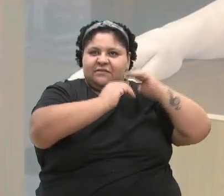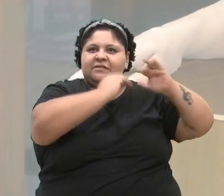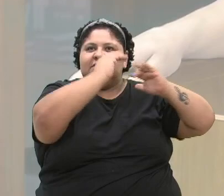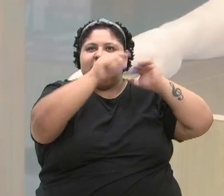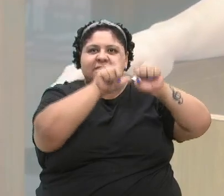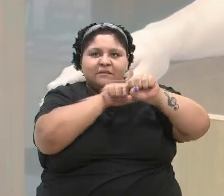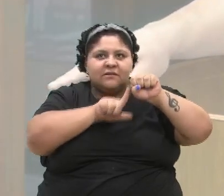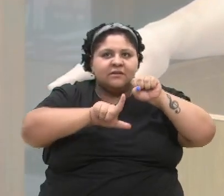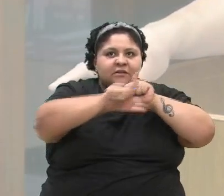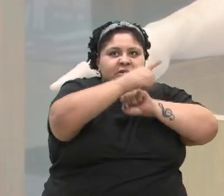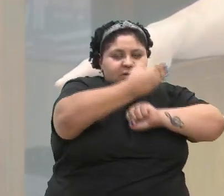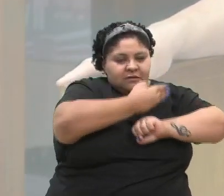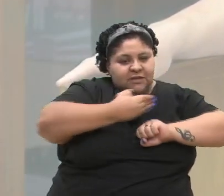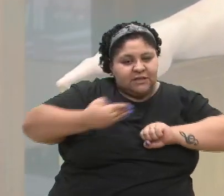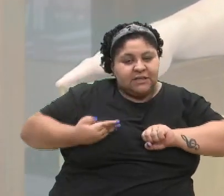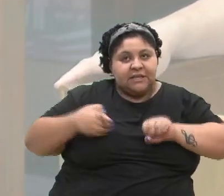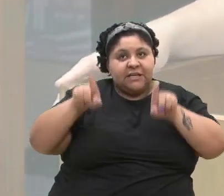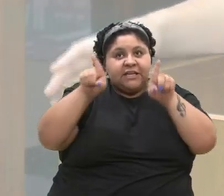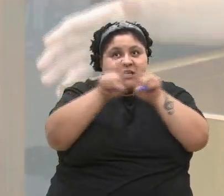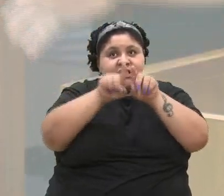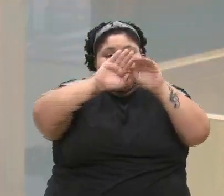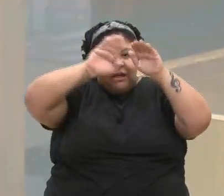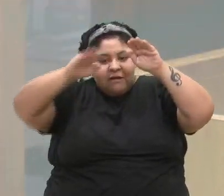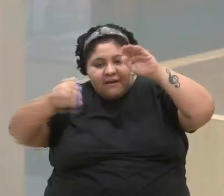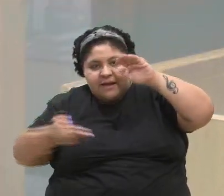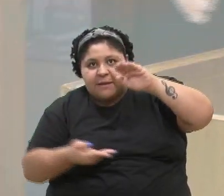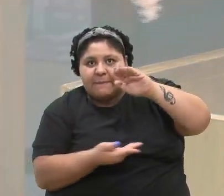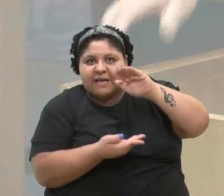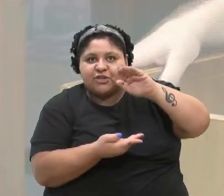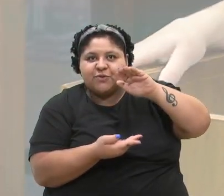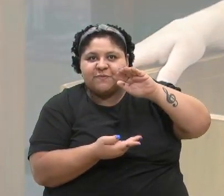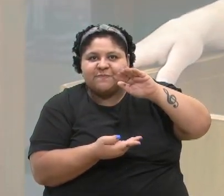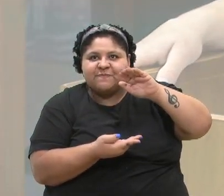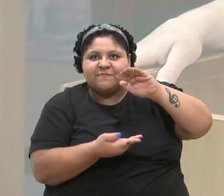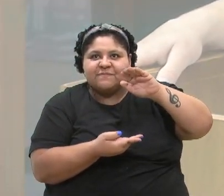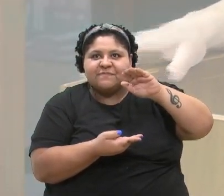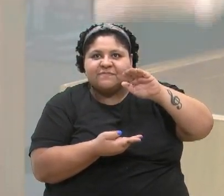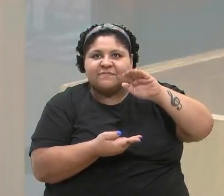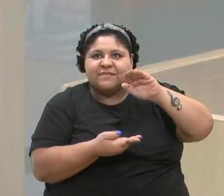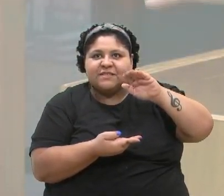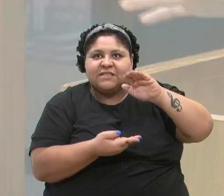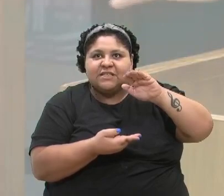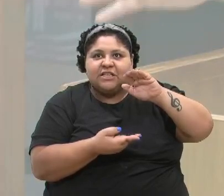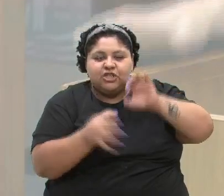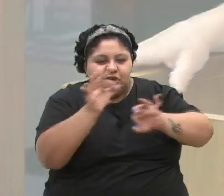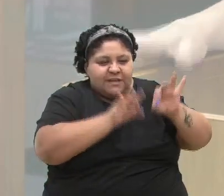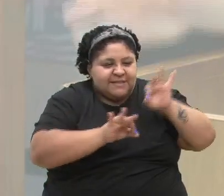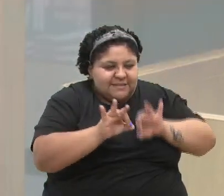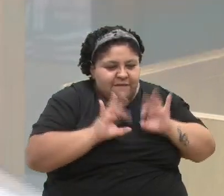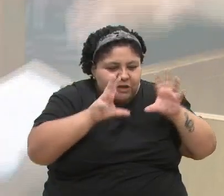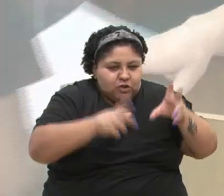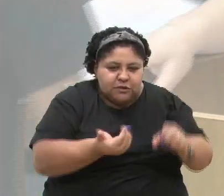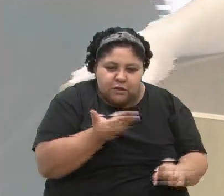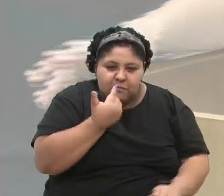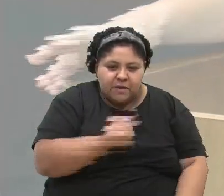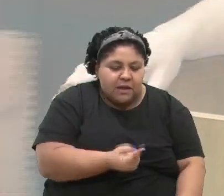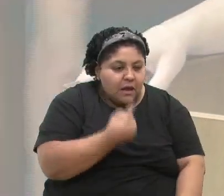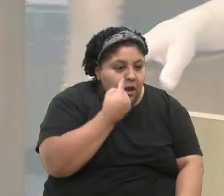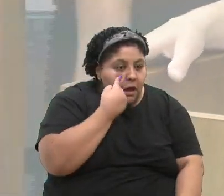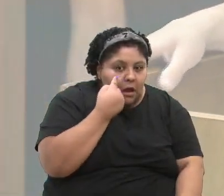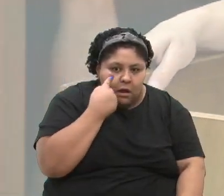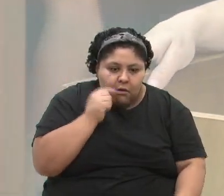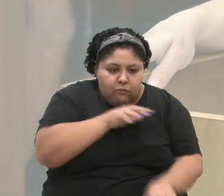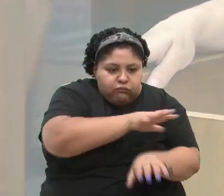loteamento popular Mariane, que tinha porão. E aí, então, ali se juntavam todos aqueles mantimentos e a gente ficava em volta, olha quanta coisa